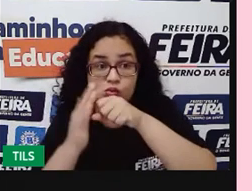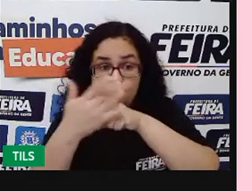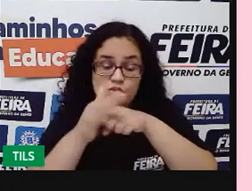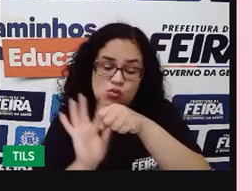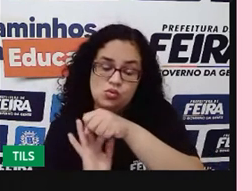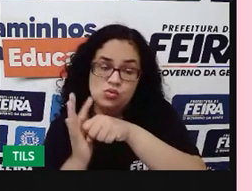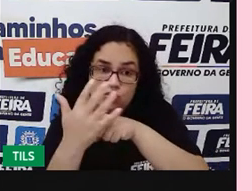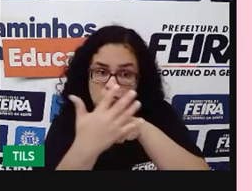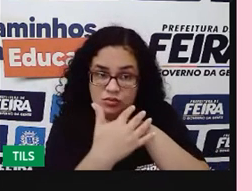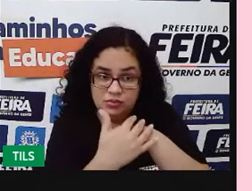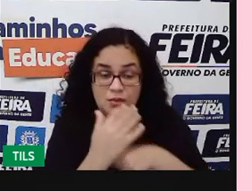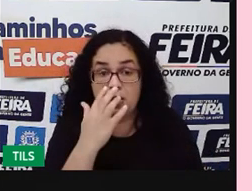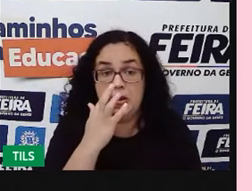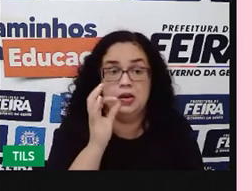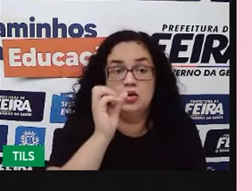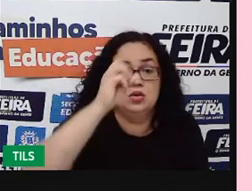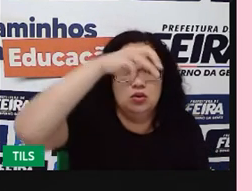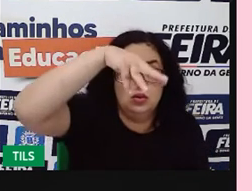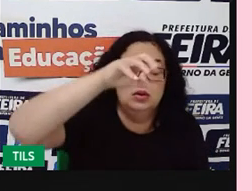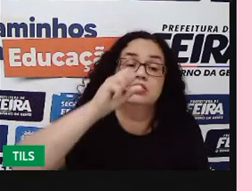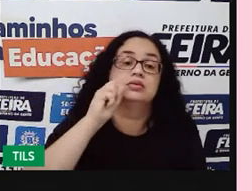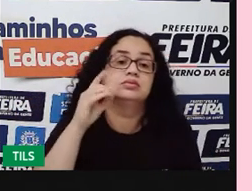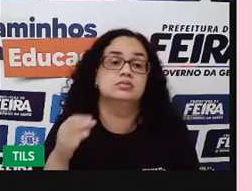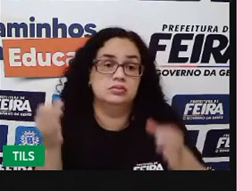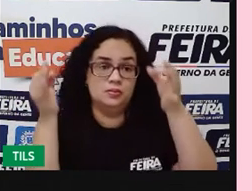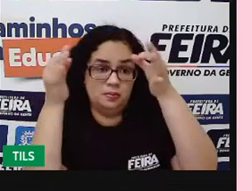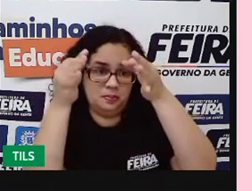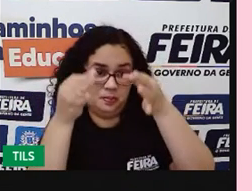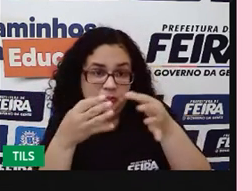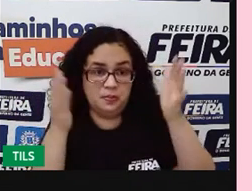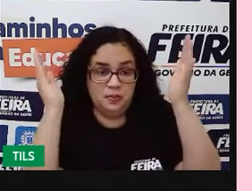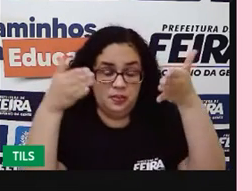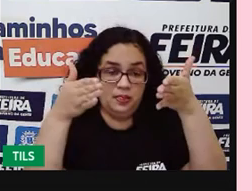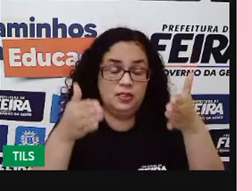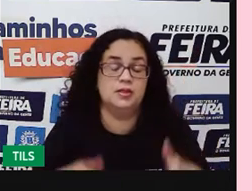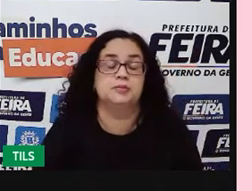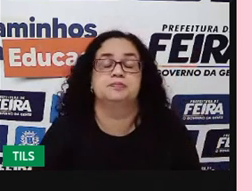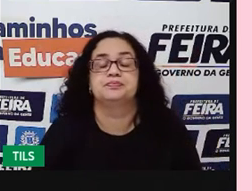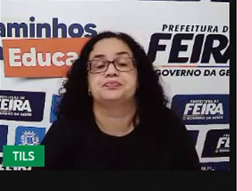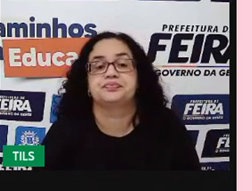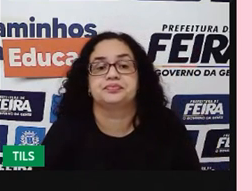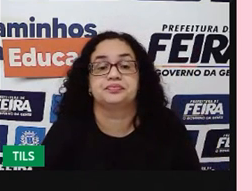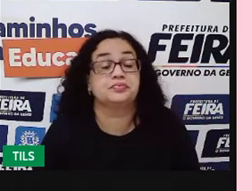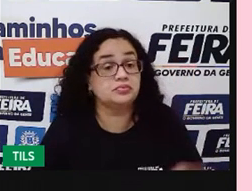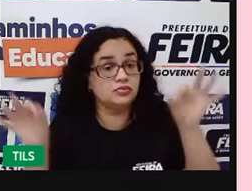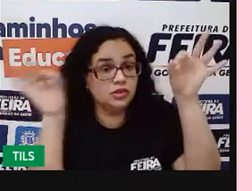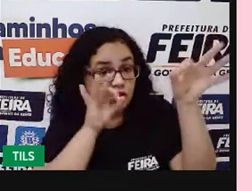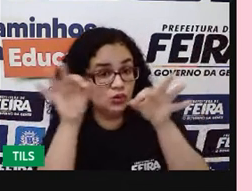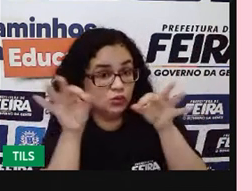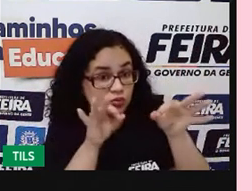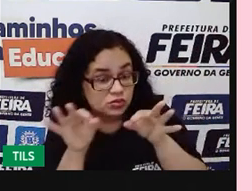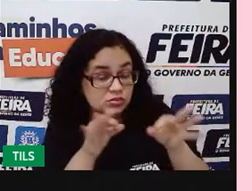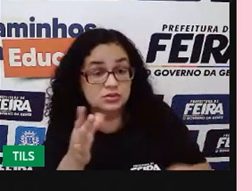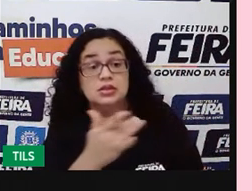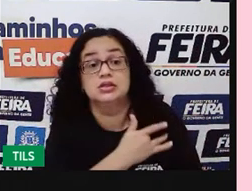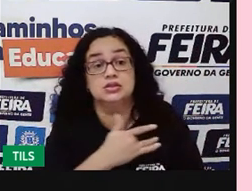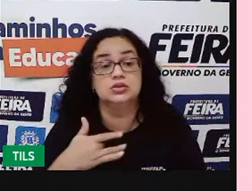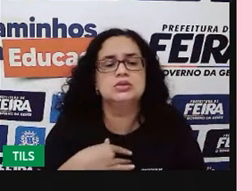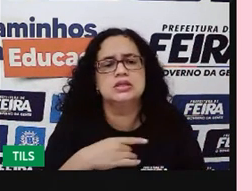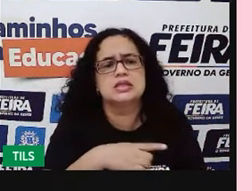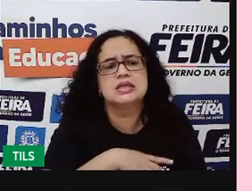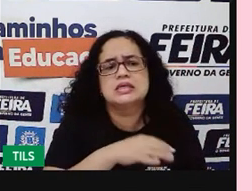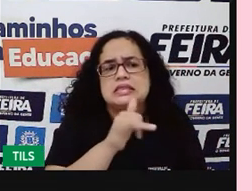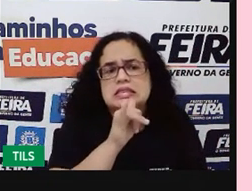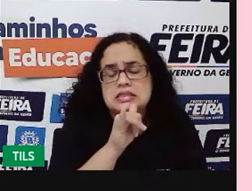OMS, e aí ele vai dar os dados atualizados, né, que a Organização Mundial da Saúde tem. Então, por